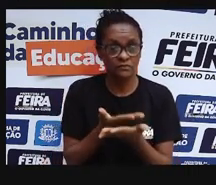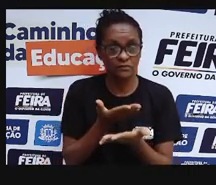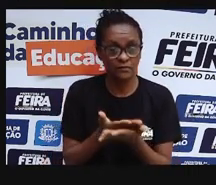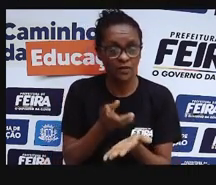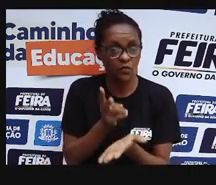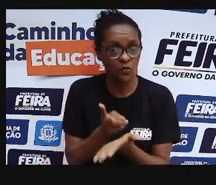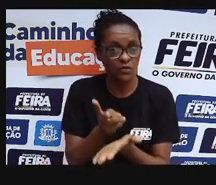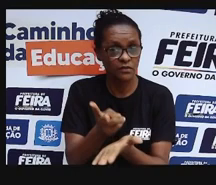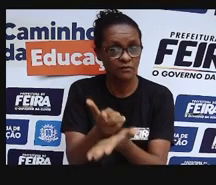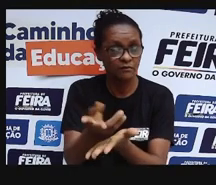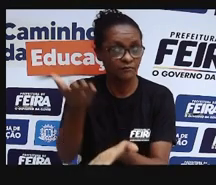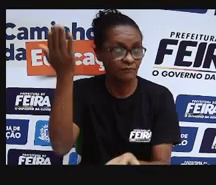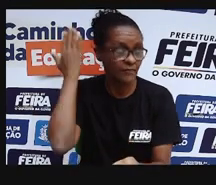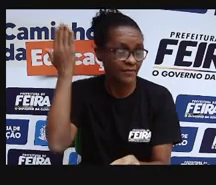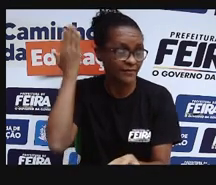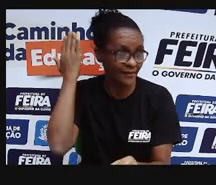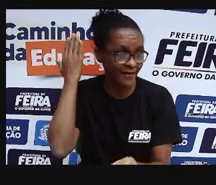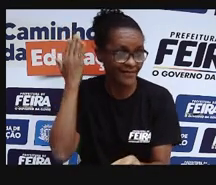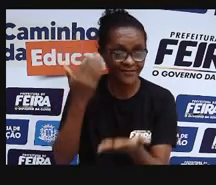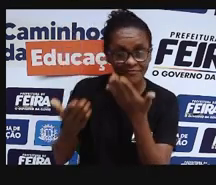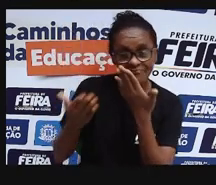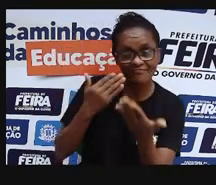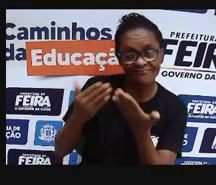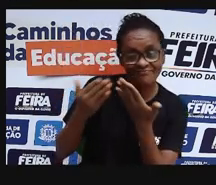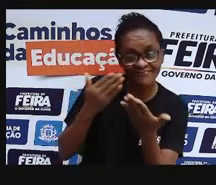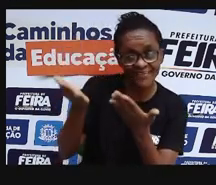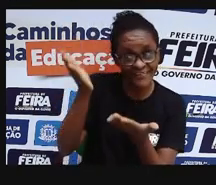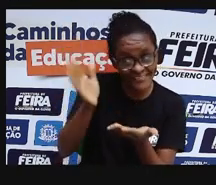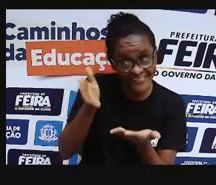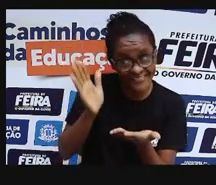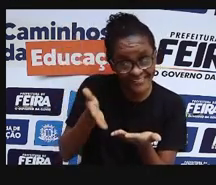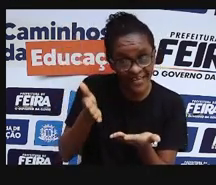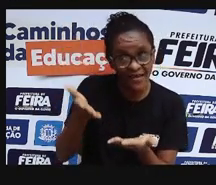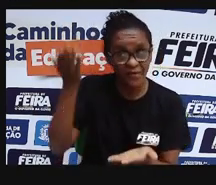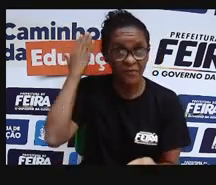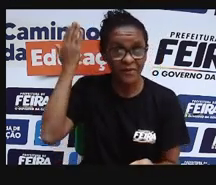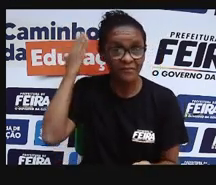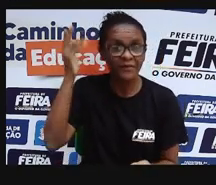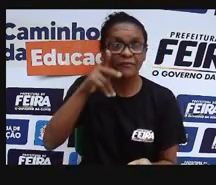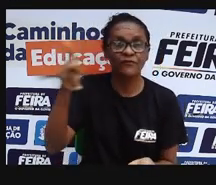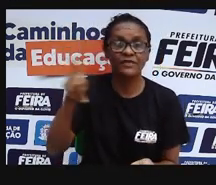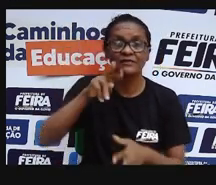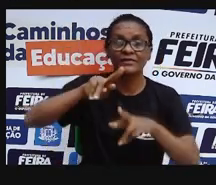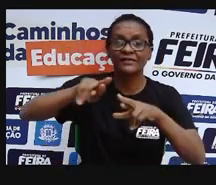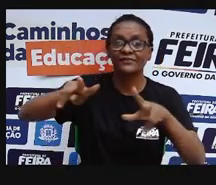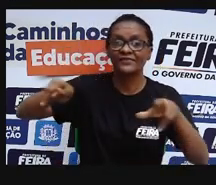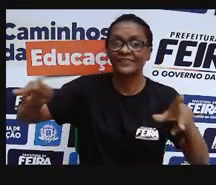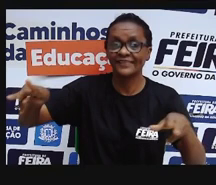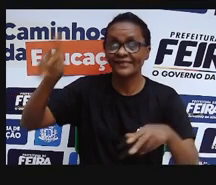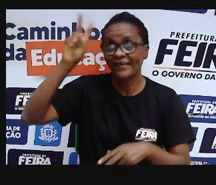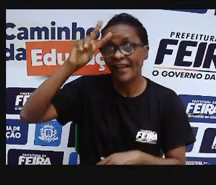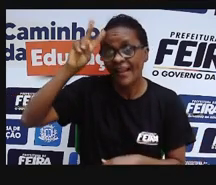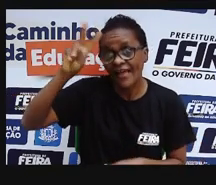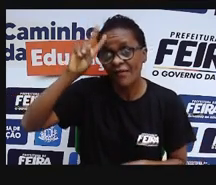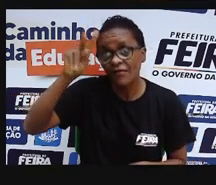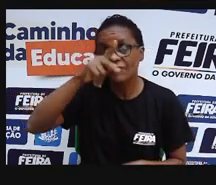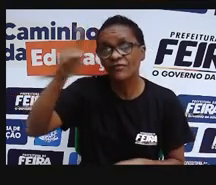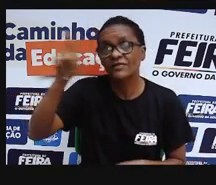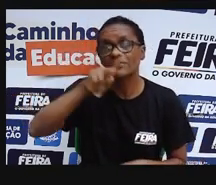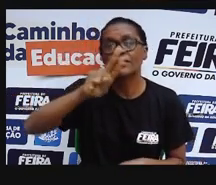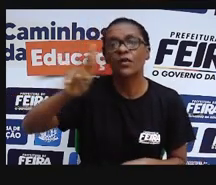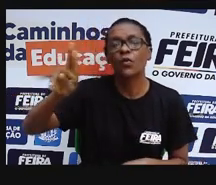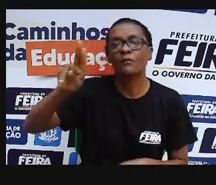continuação daquele bate-papo que vocês já tiveram com a professora Nádia, né? Que ela falou um pouco mais sobre saúde também